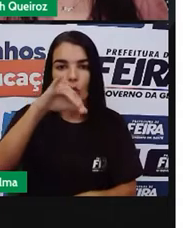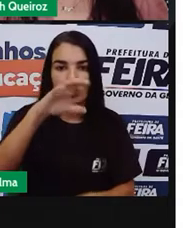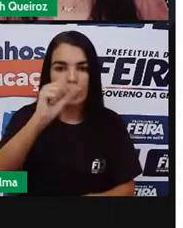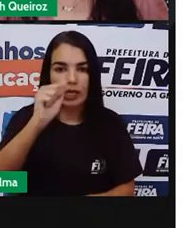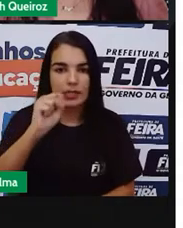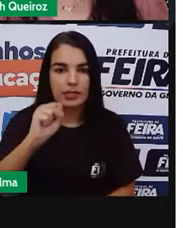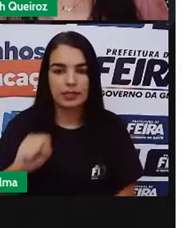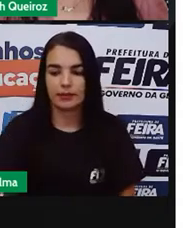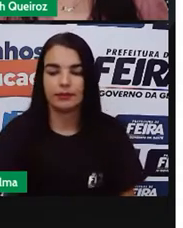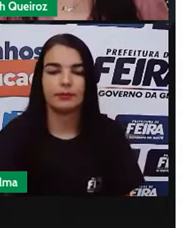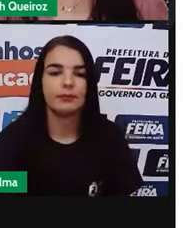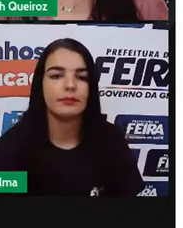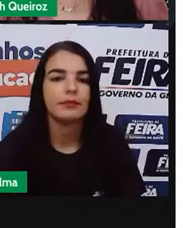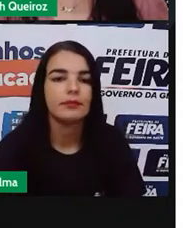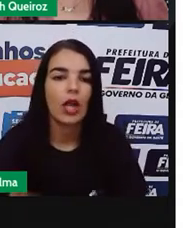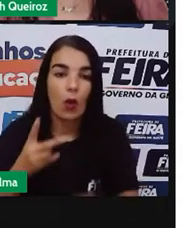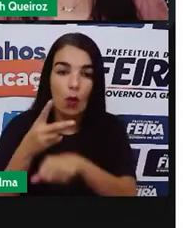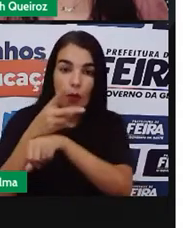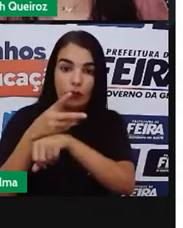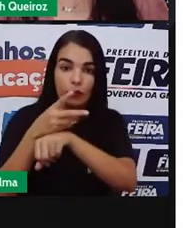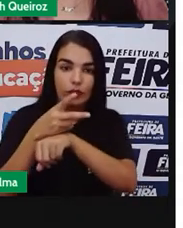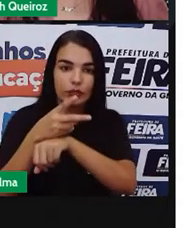desse vídeo. Vamos lá? Vamos